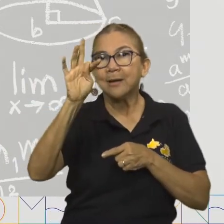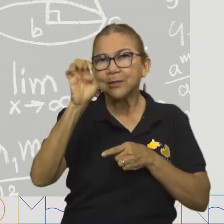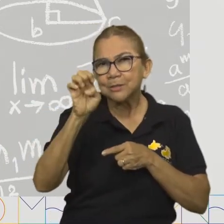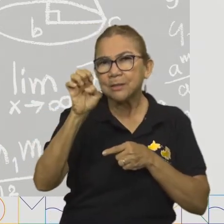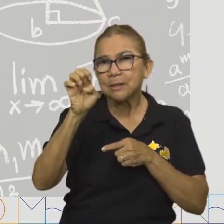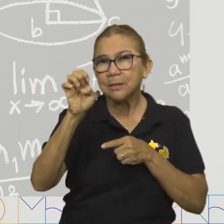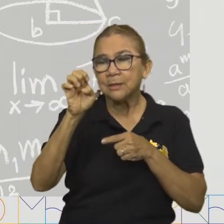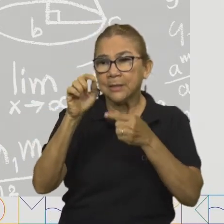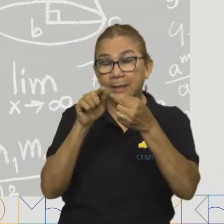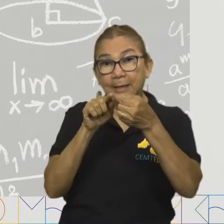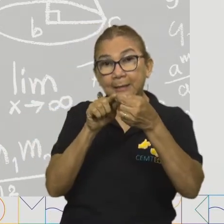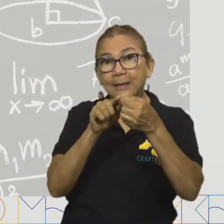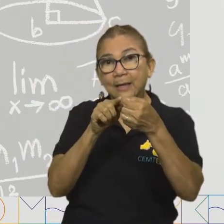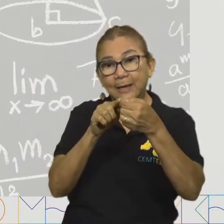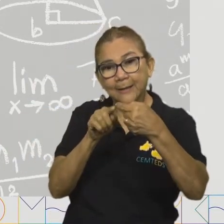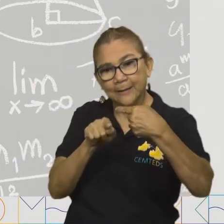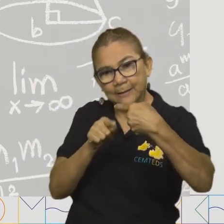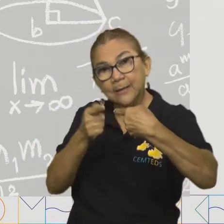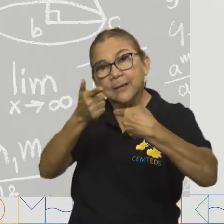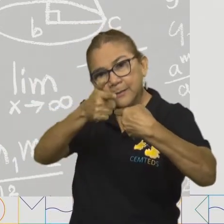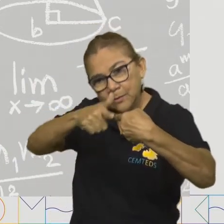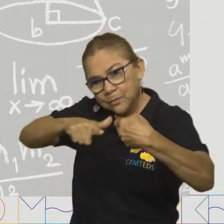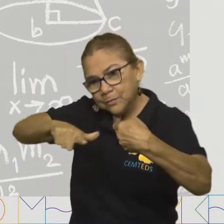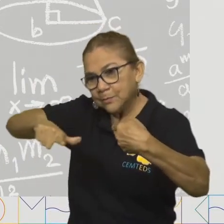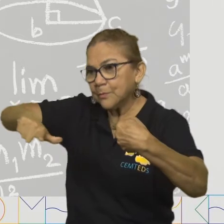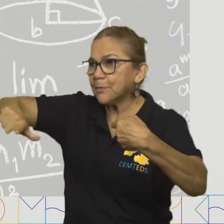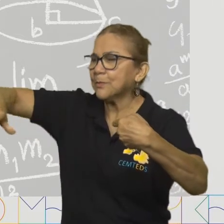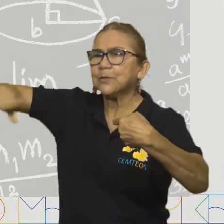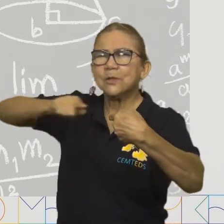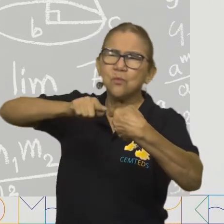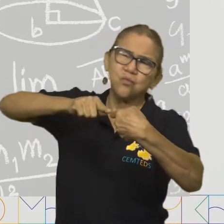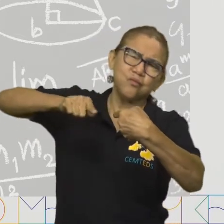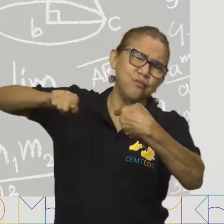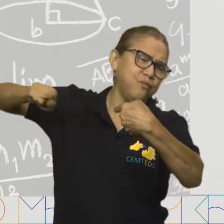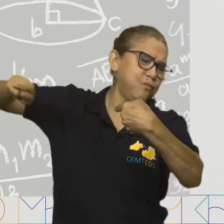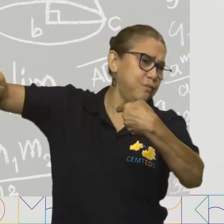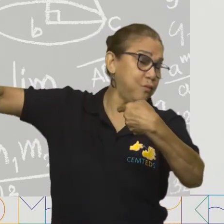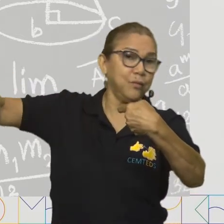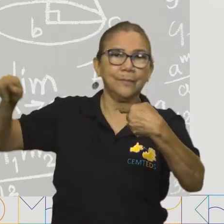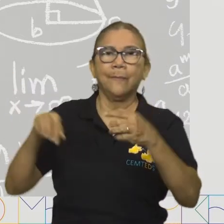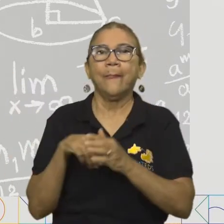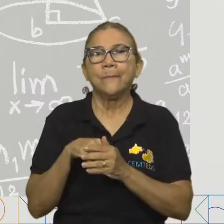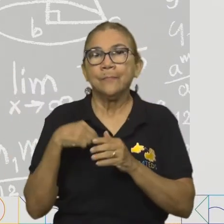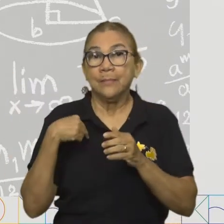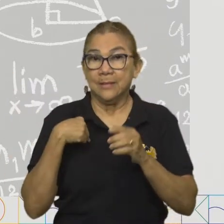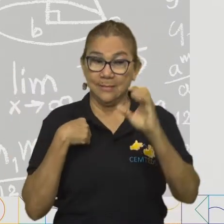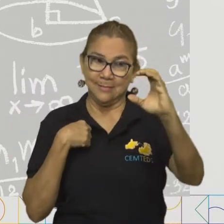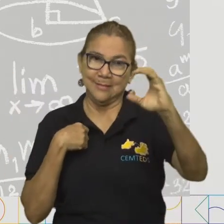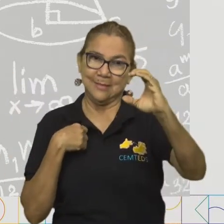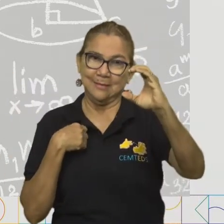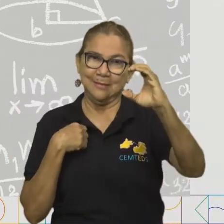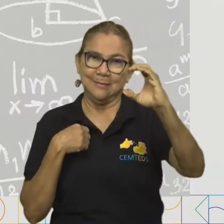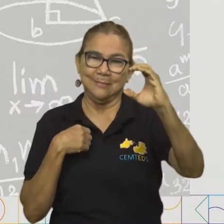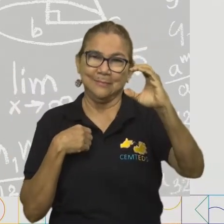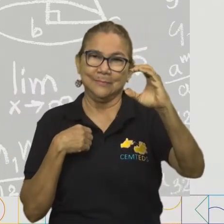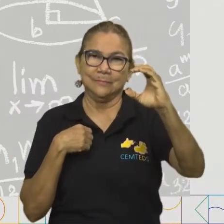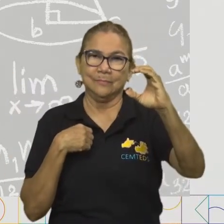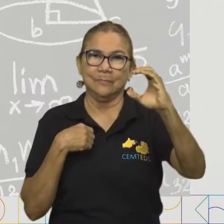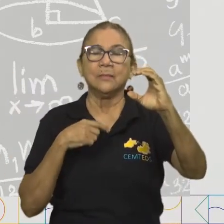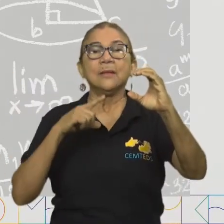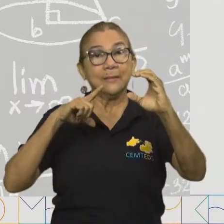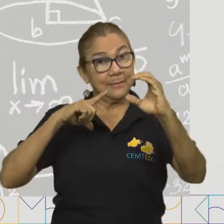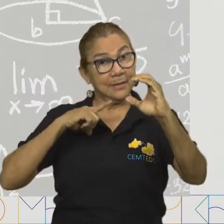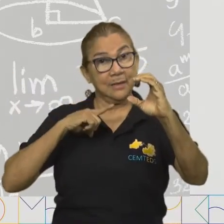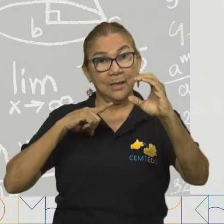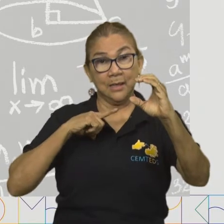origem e seguem ao infinito. Muito bem. Letra C.